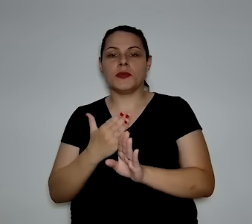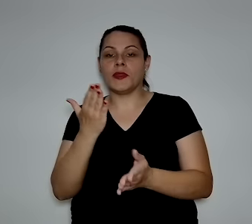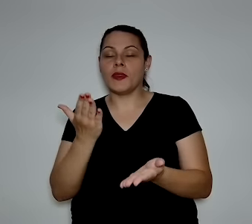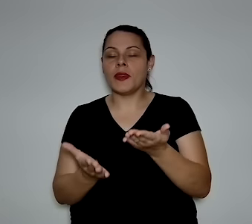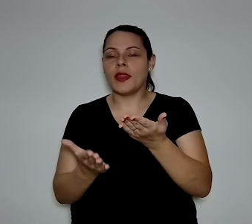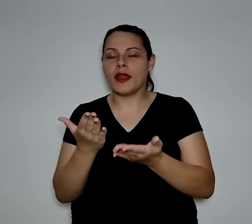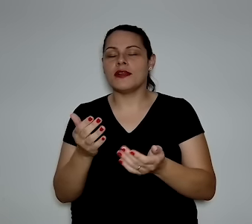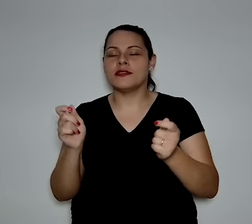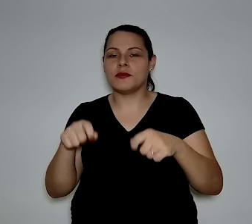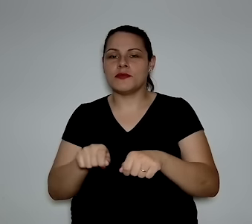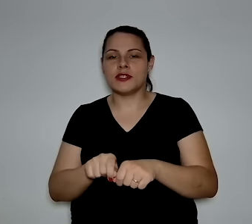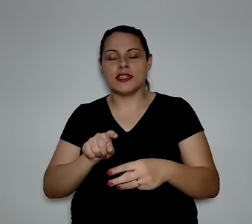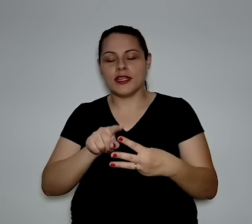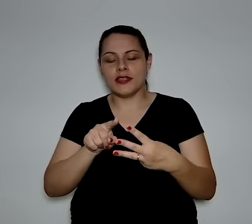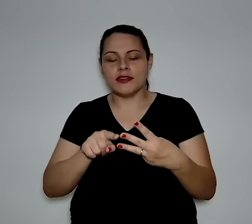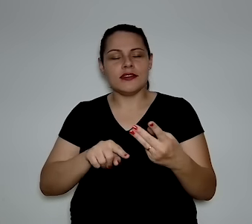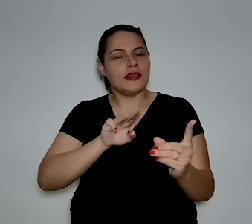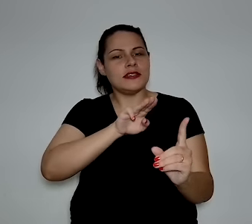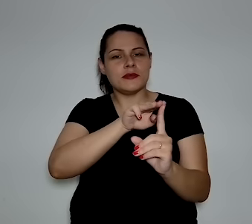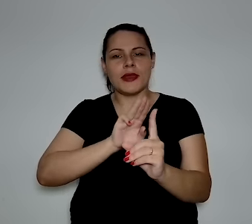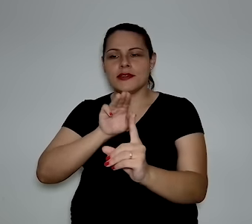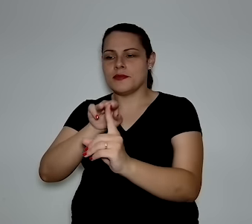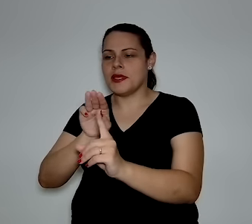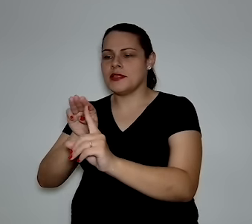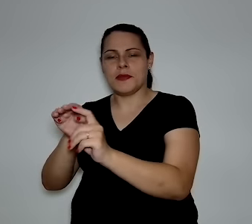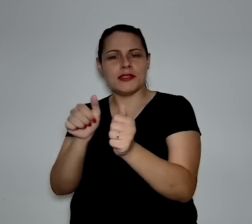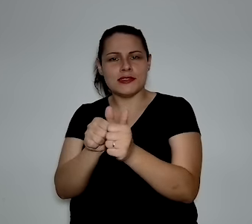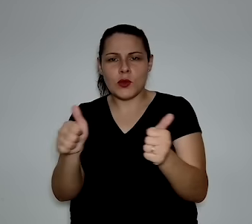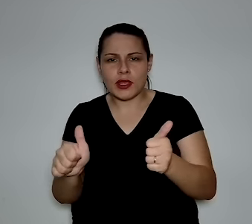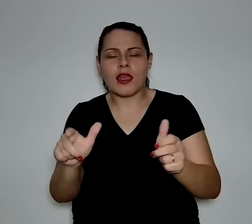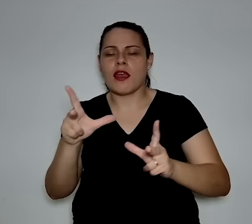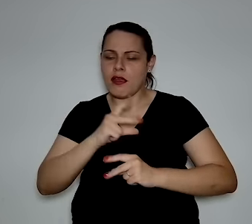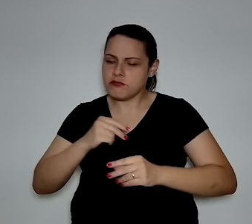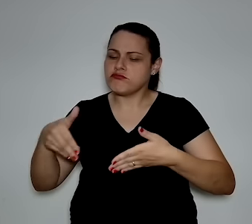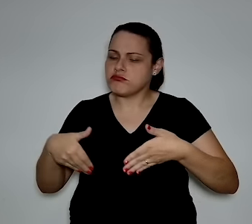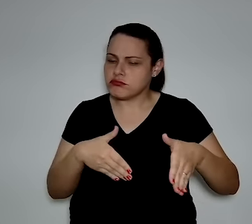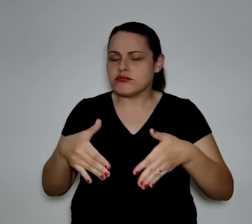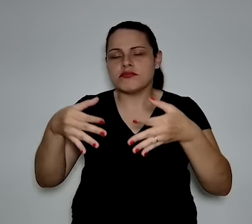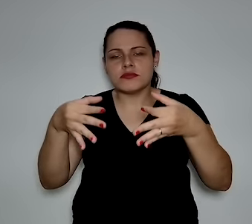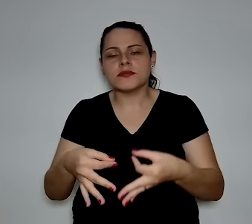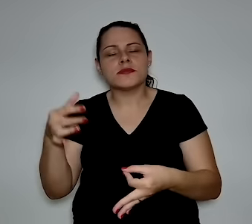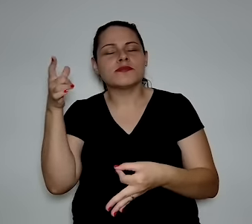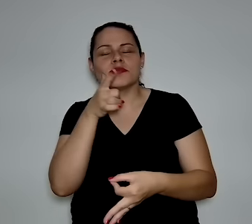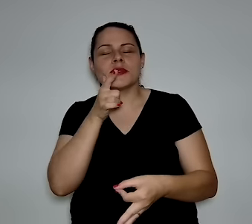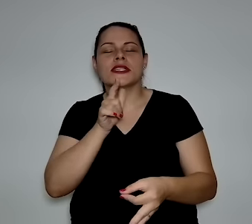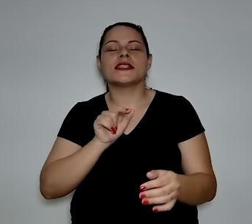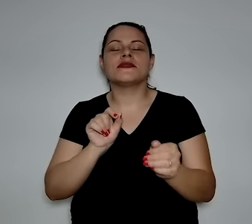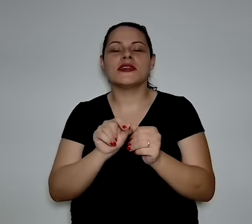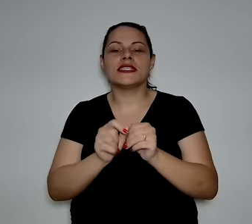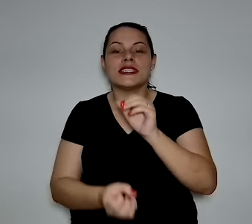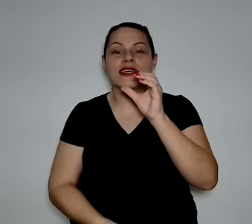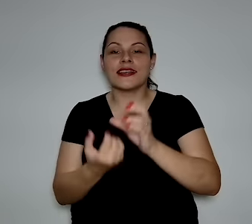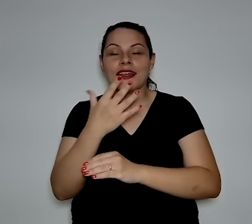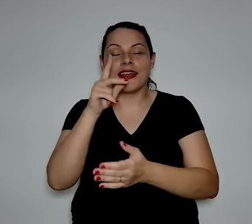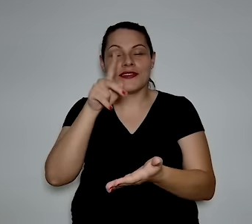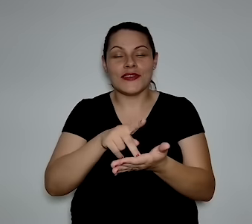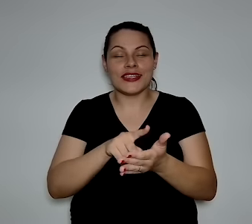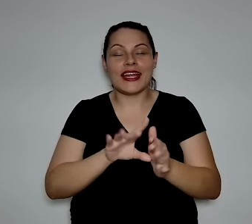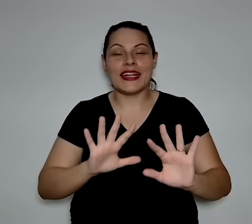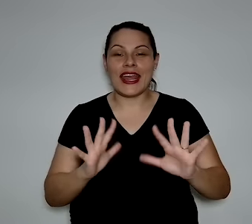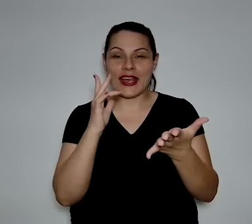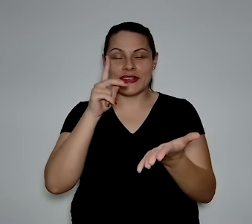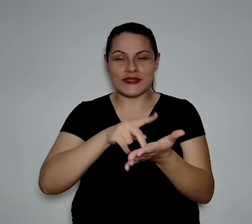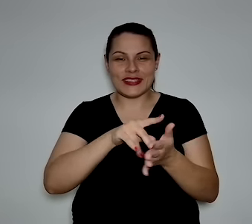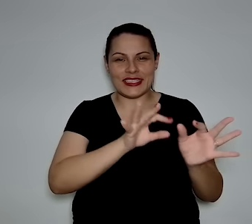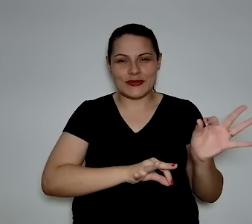fazendo-se valer essas três metas, eu acho que estamos no caminho certo para estabelecer os grandes projetos.